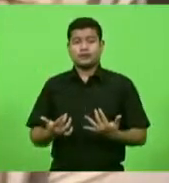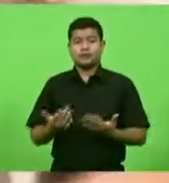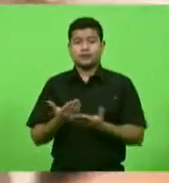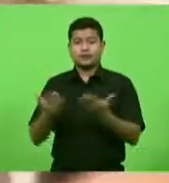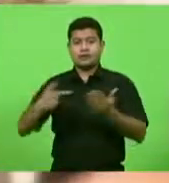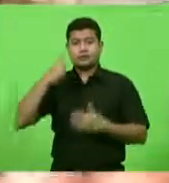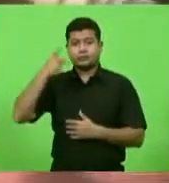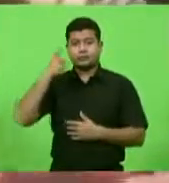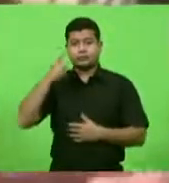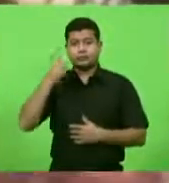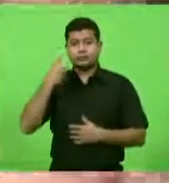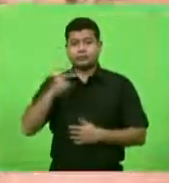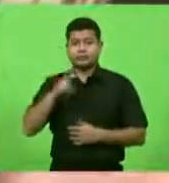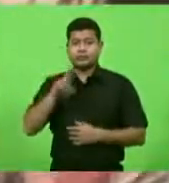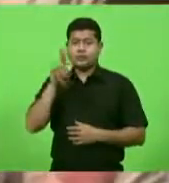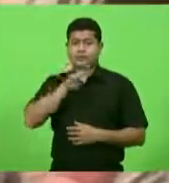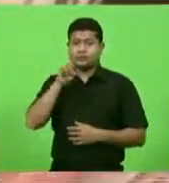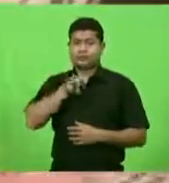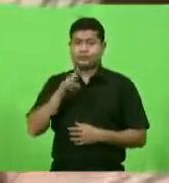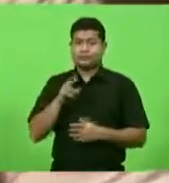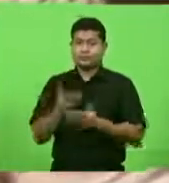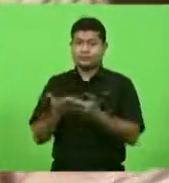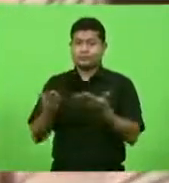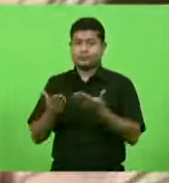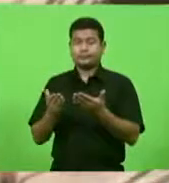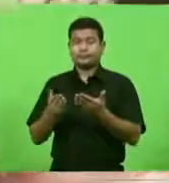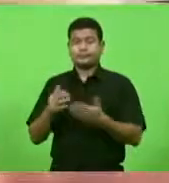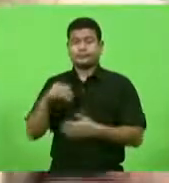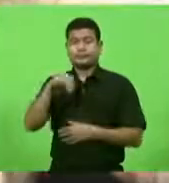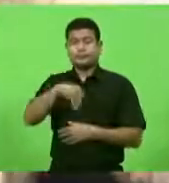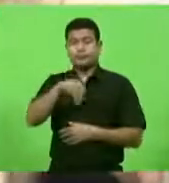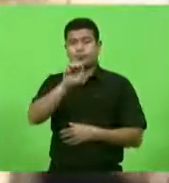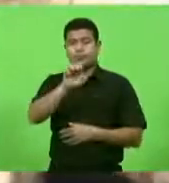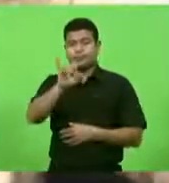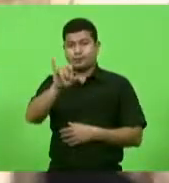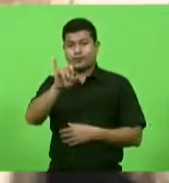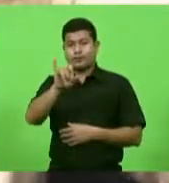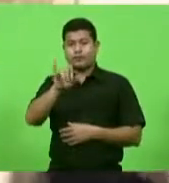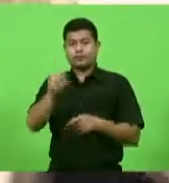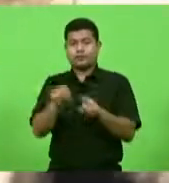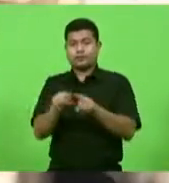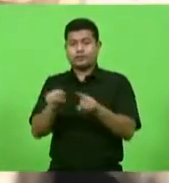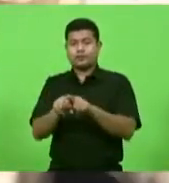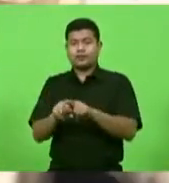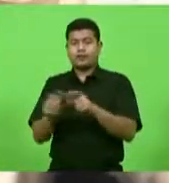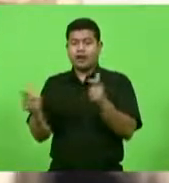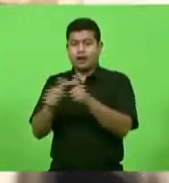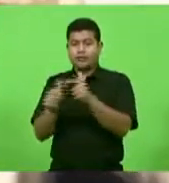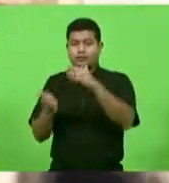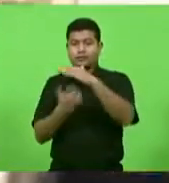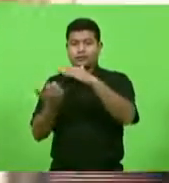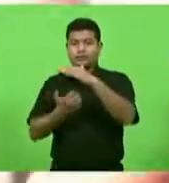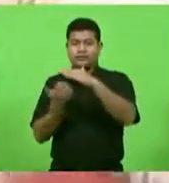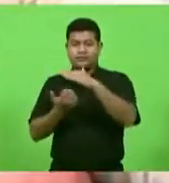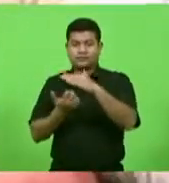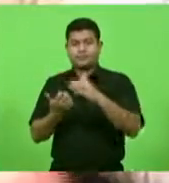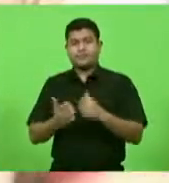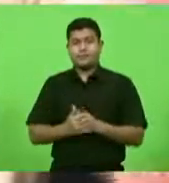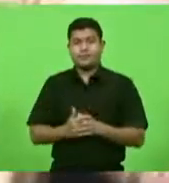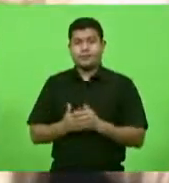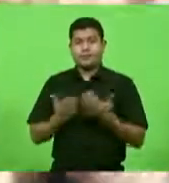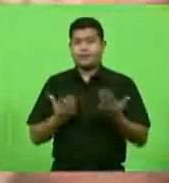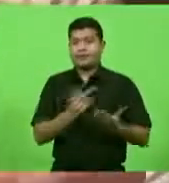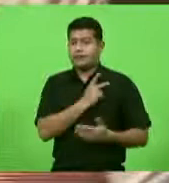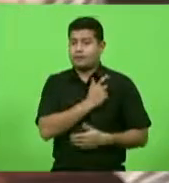emergencial para o micro empreendedor individual e para o micro empresário senhor presidente o governo